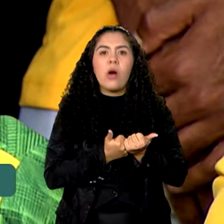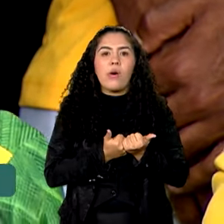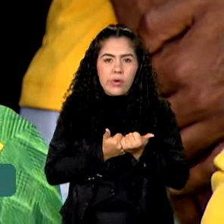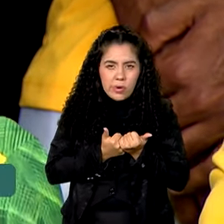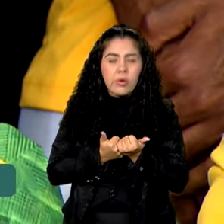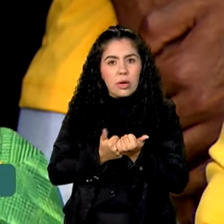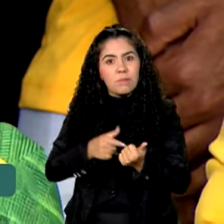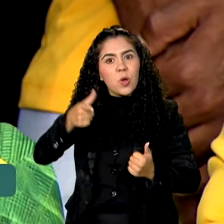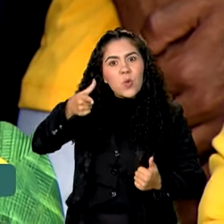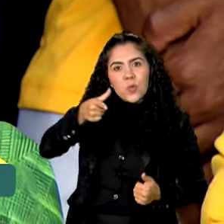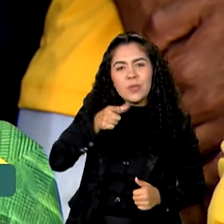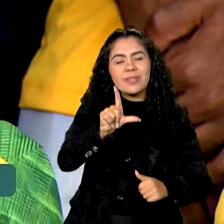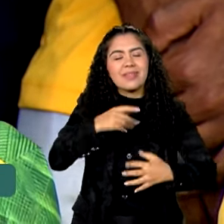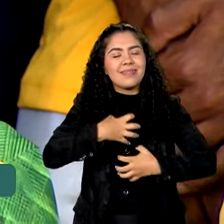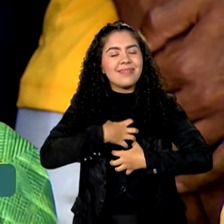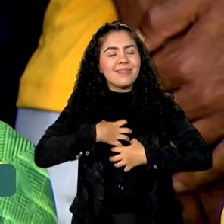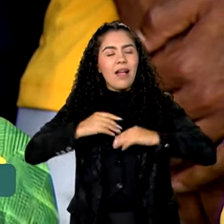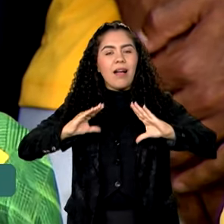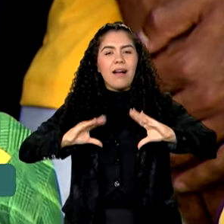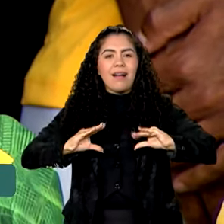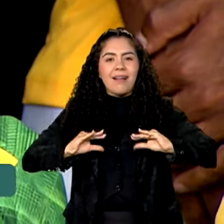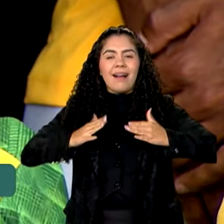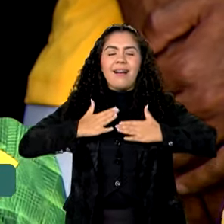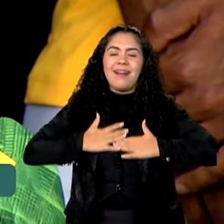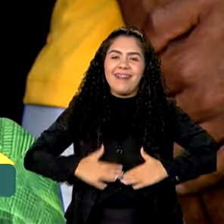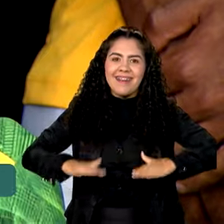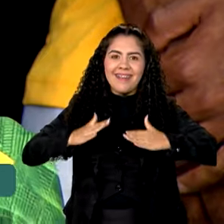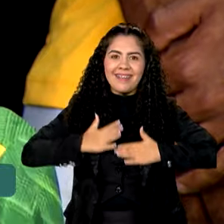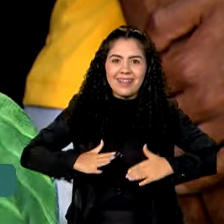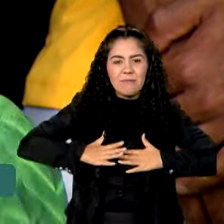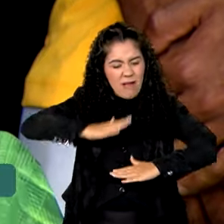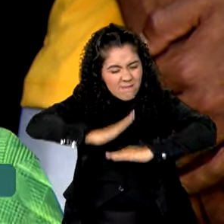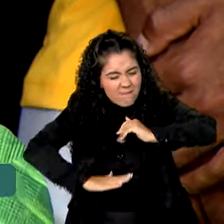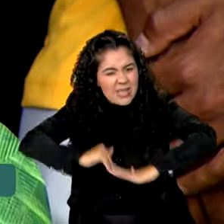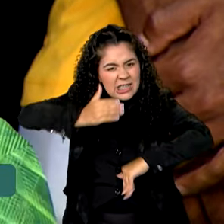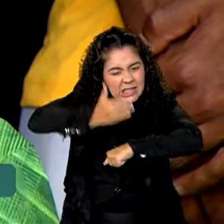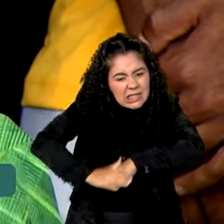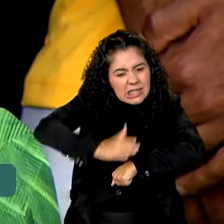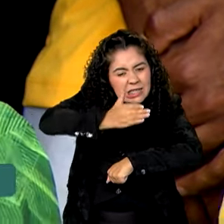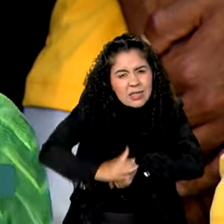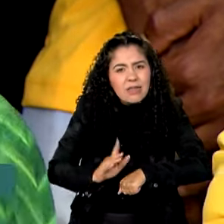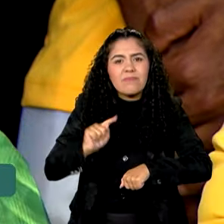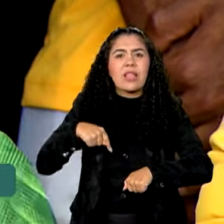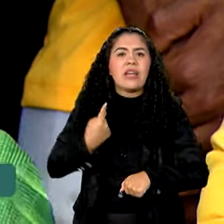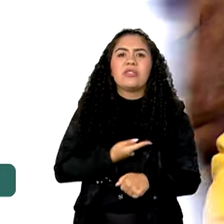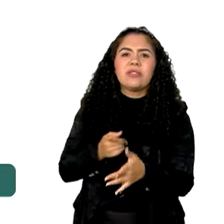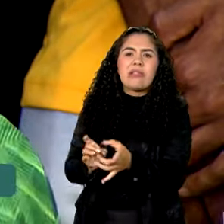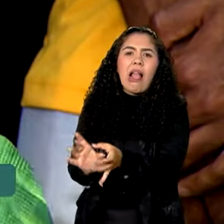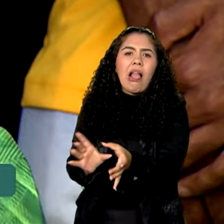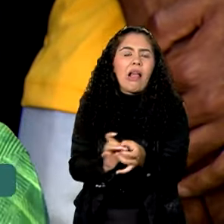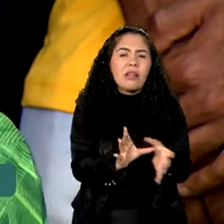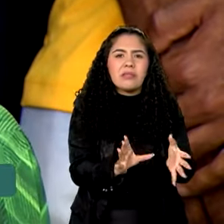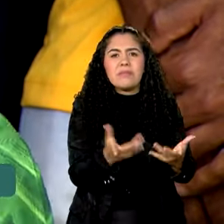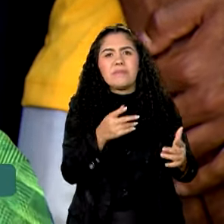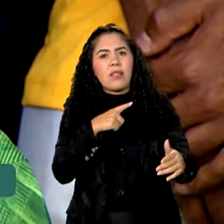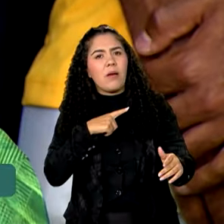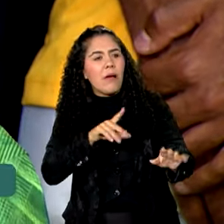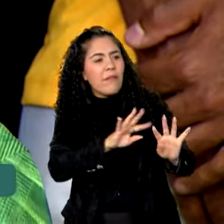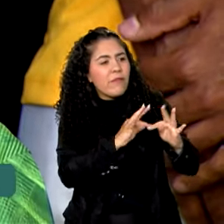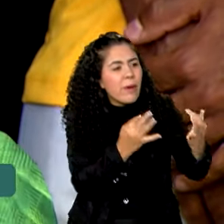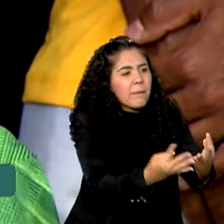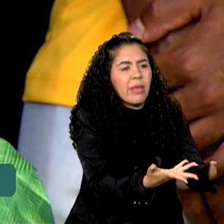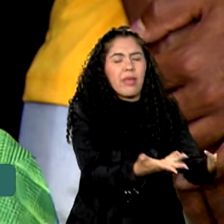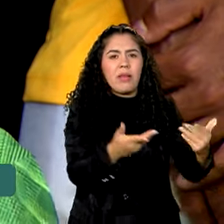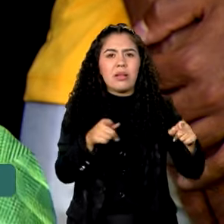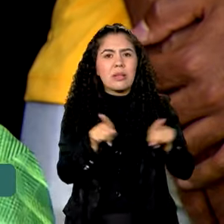porque a gente consegue ter tranquilidade para trabalhar. A gente abre mão de muitas coisas, a gente abre mão até da nossa família, para a gente